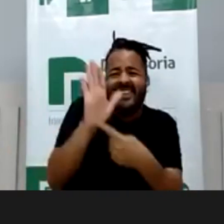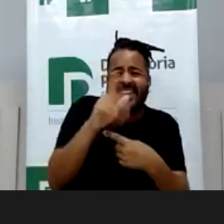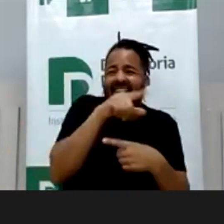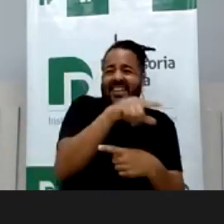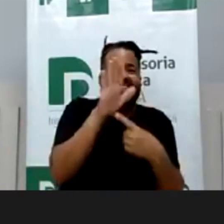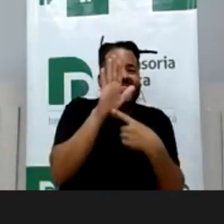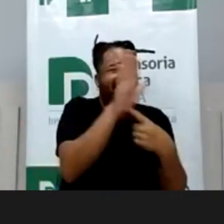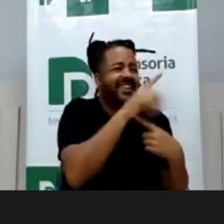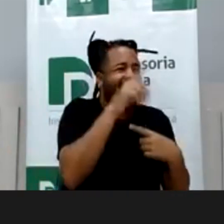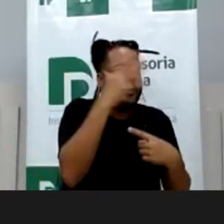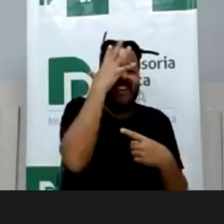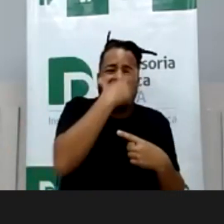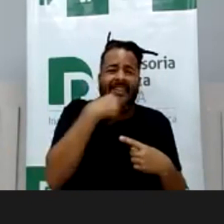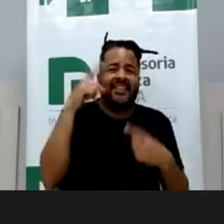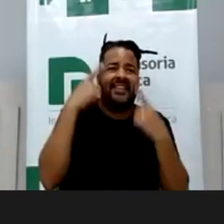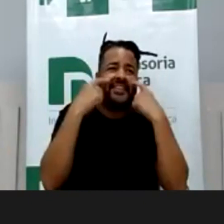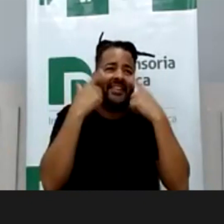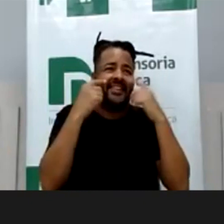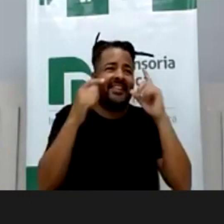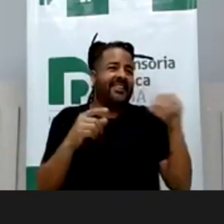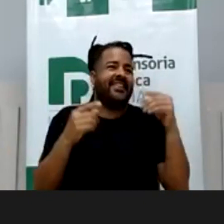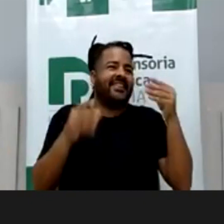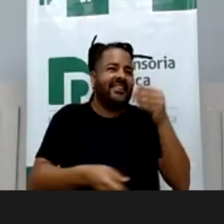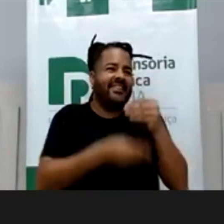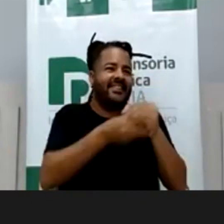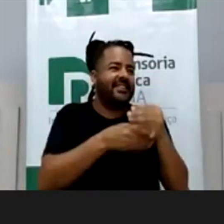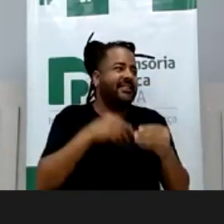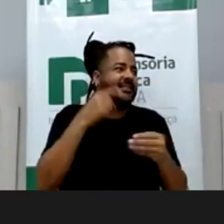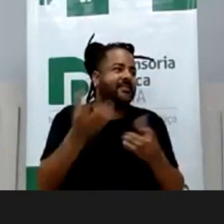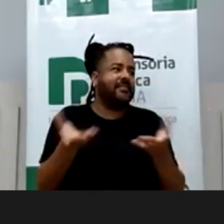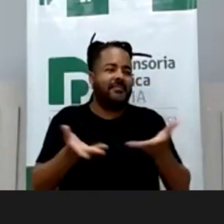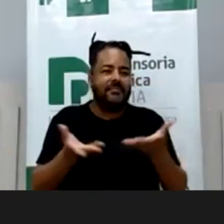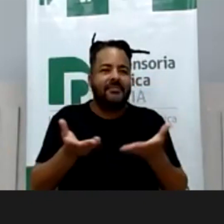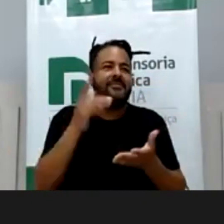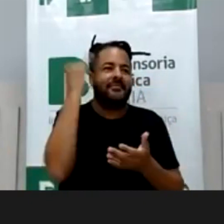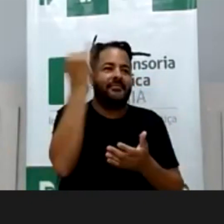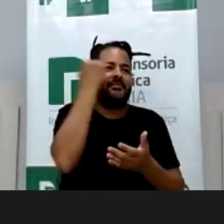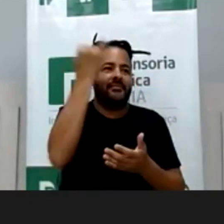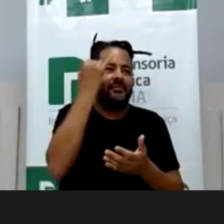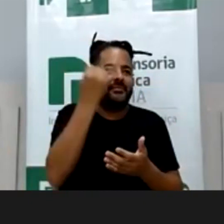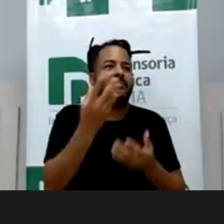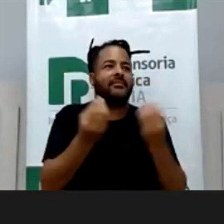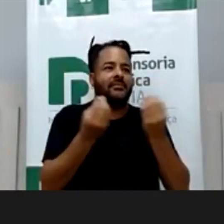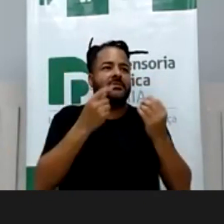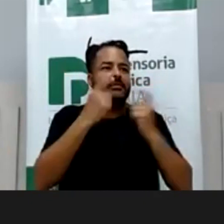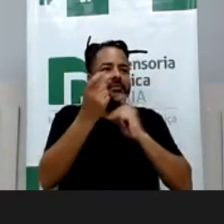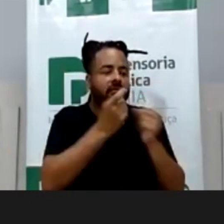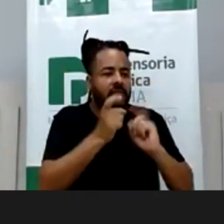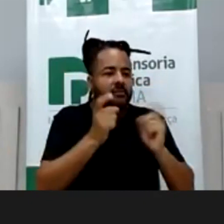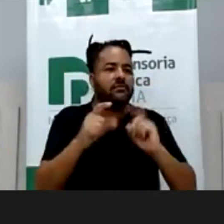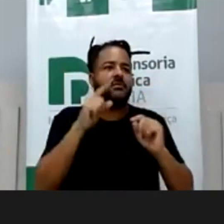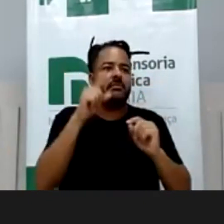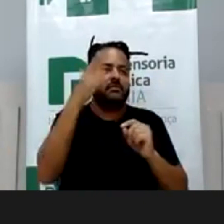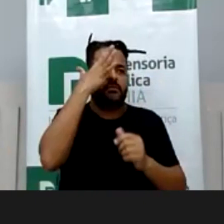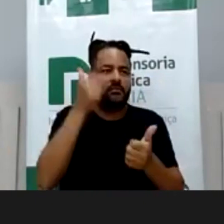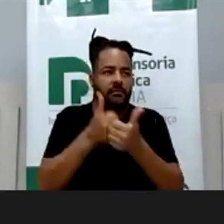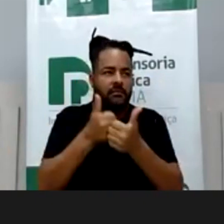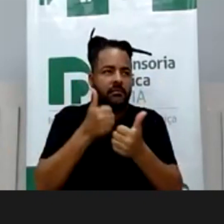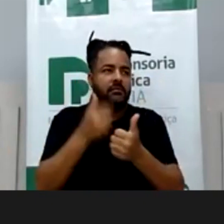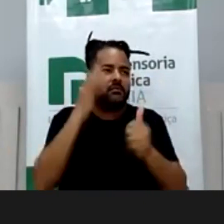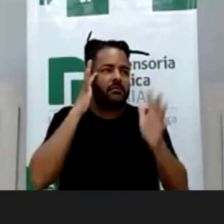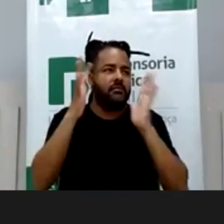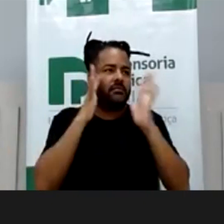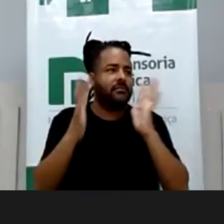foi isso, era só isso, eu acho que é importante a contribuição para a gente refletir sobre isso.